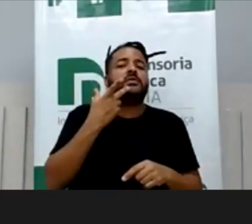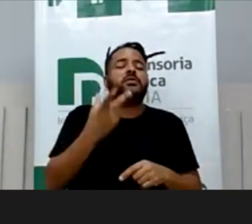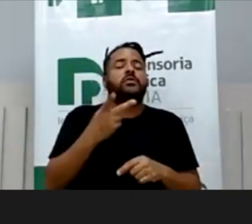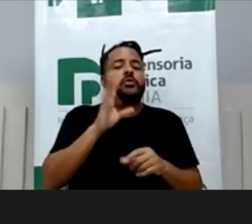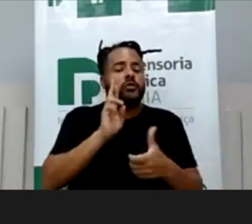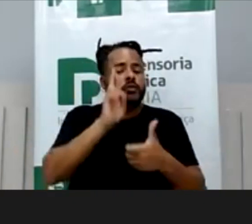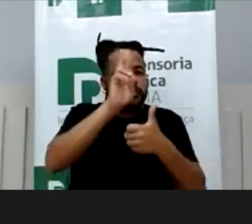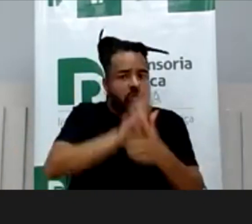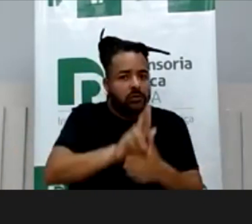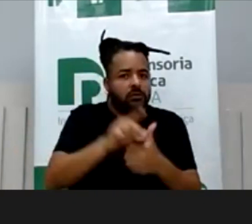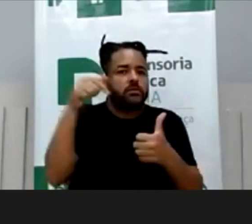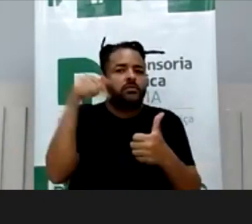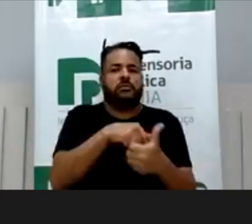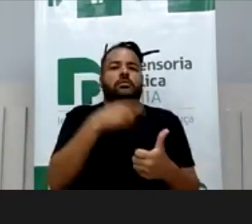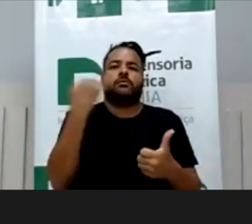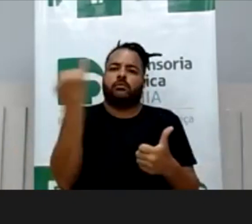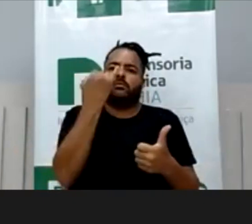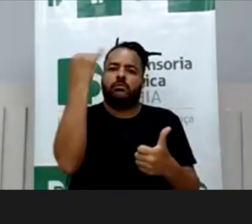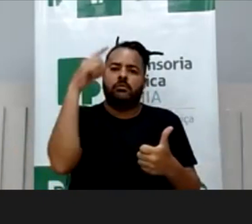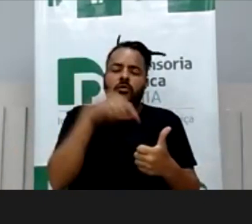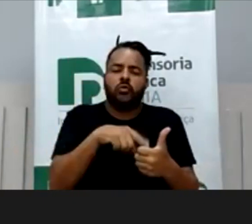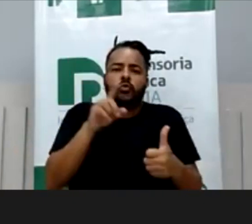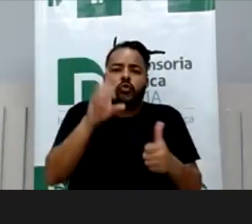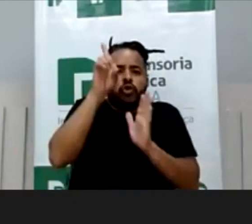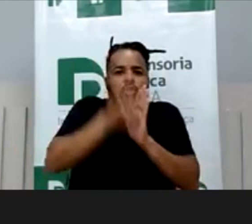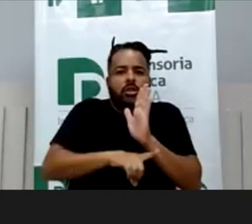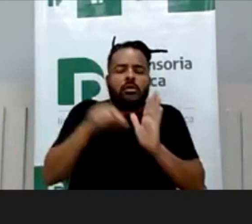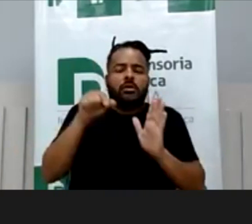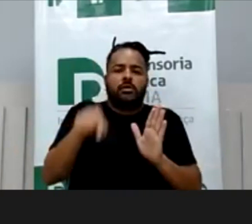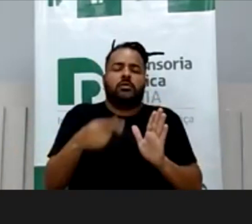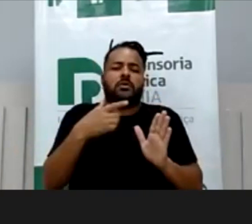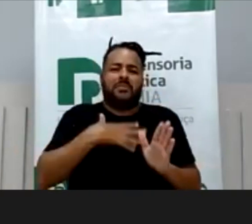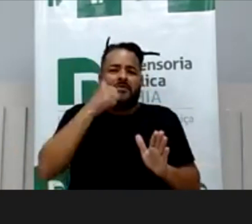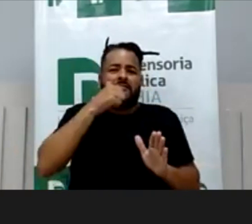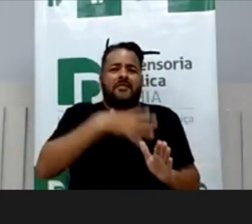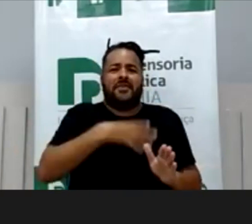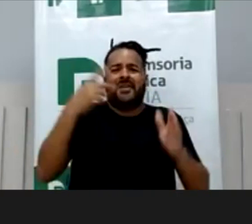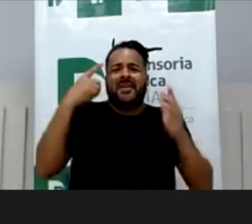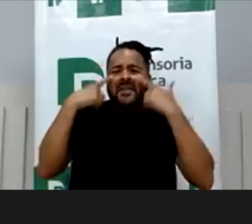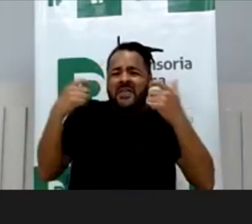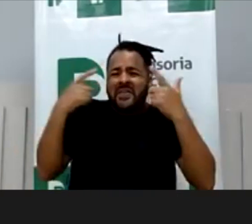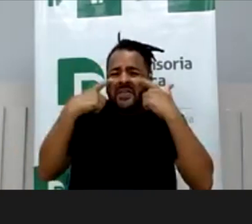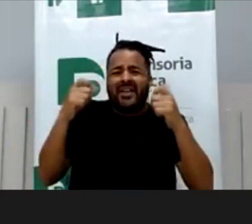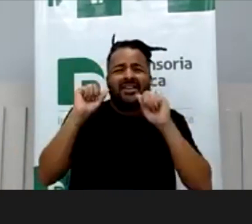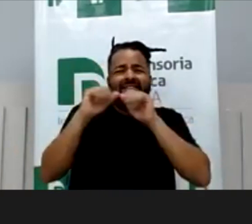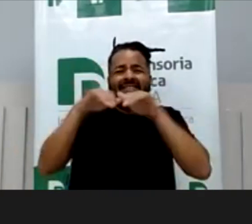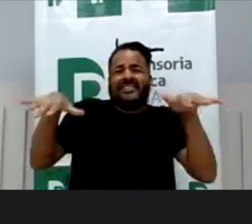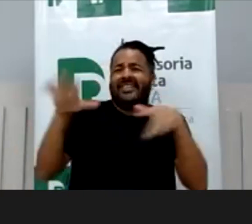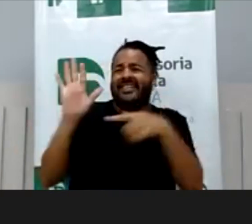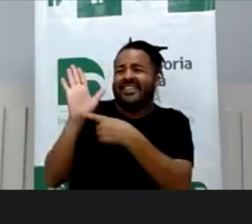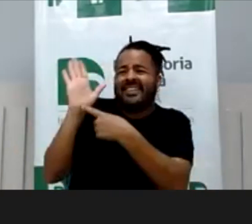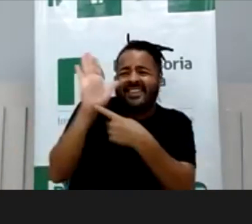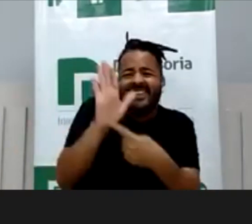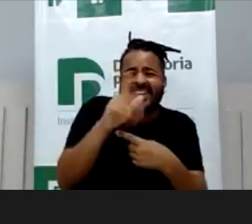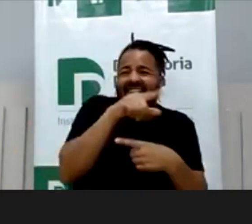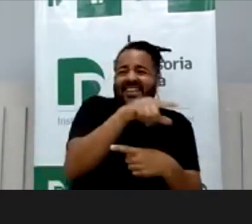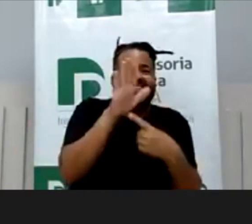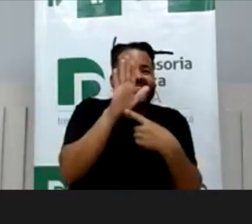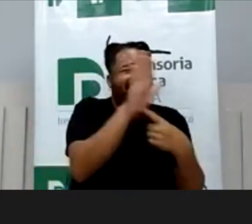do direito da personalidade da minha filha, que chegou chorando e eu exibi para todo mundo e achei lindo, porque todo mundo achou lindo e